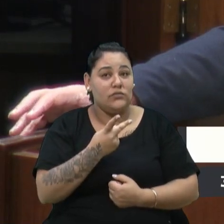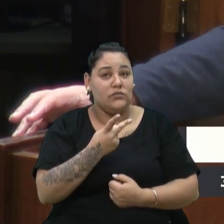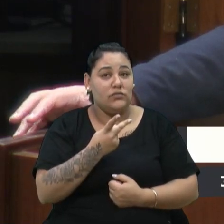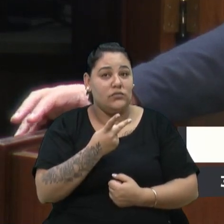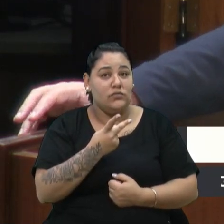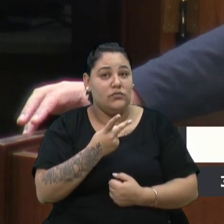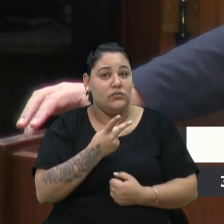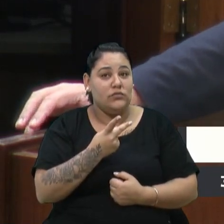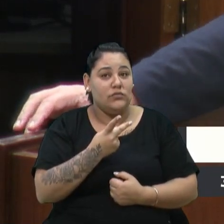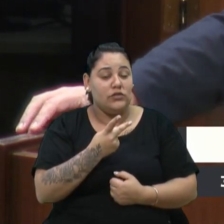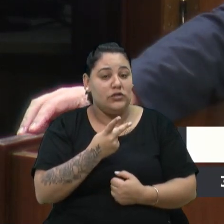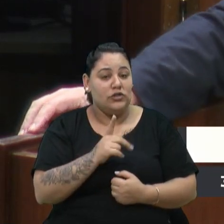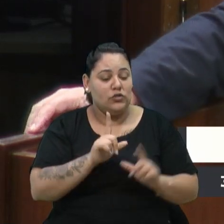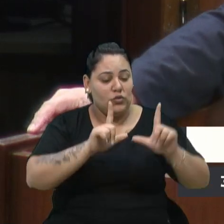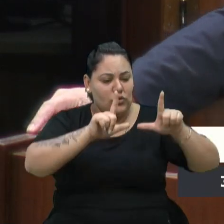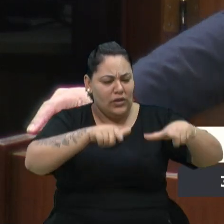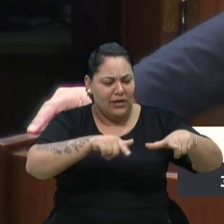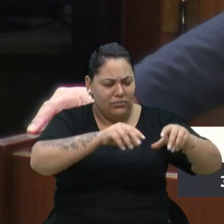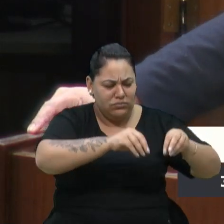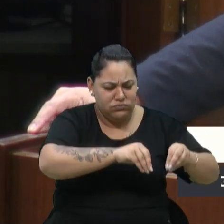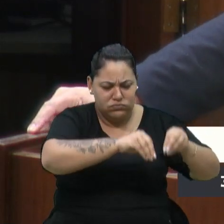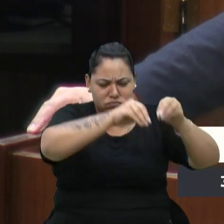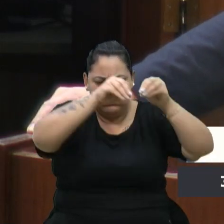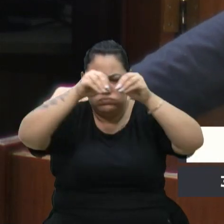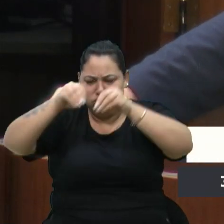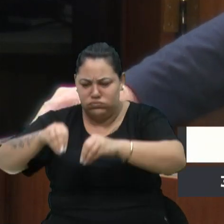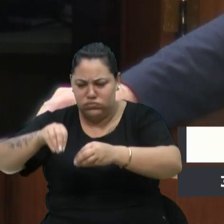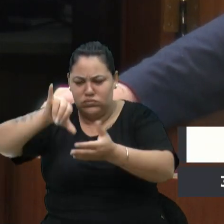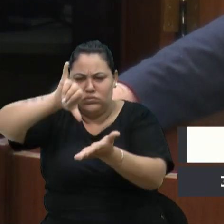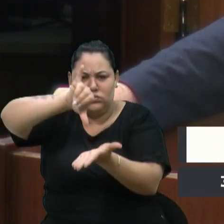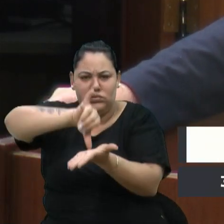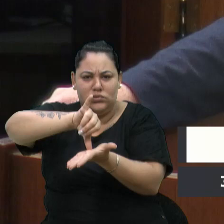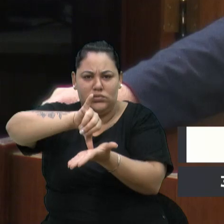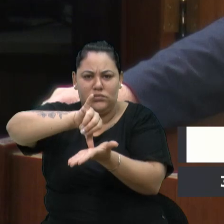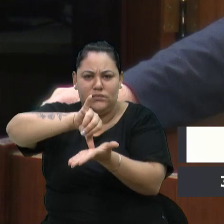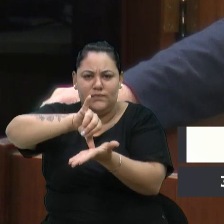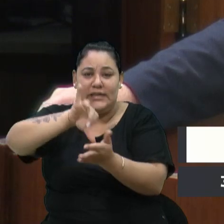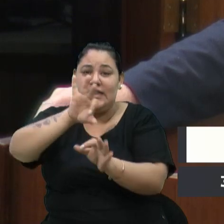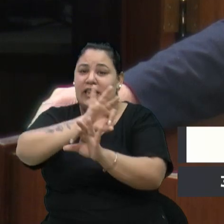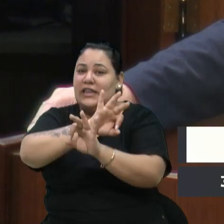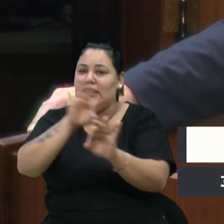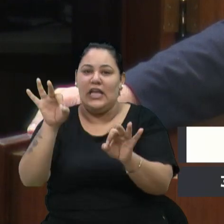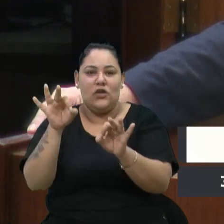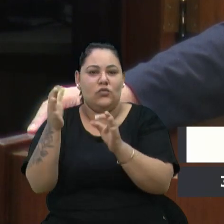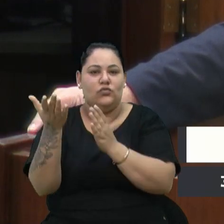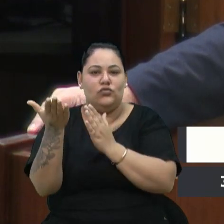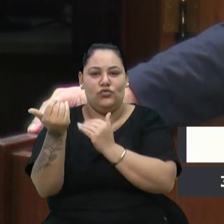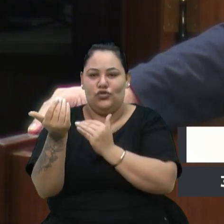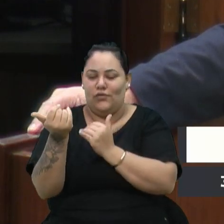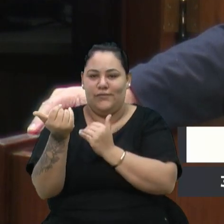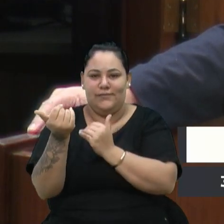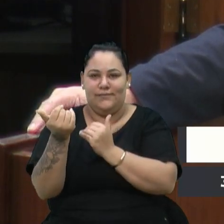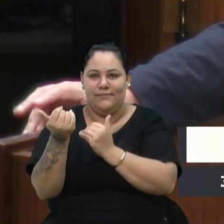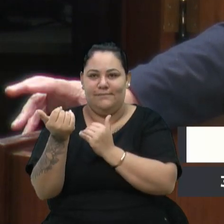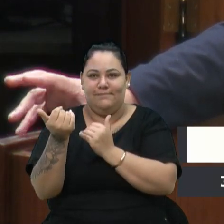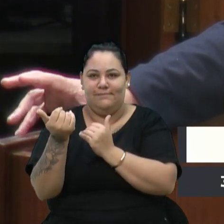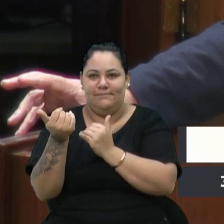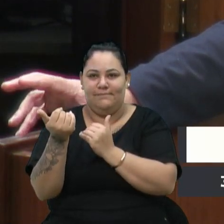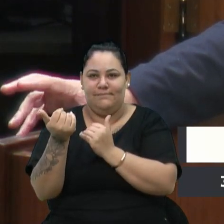estando na região central de Caxias do Sul, nenhum dos jovens que estavam no Santa Fé vão